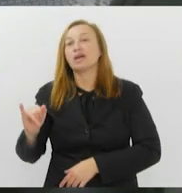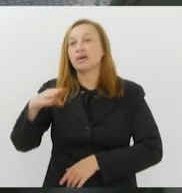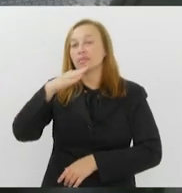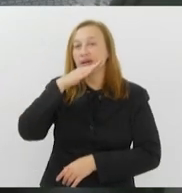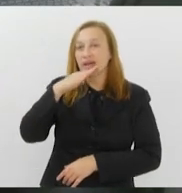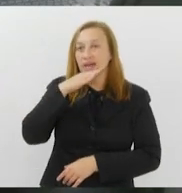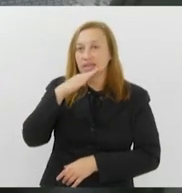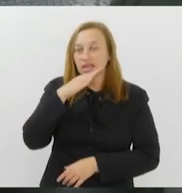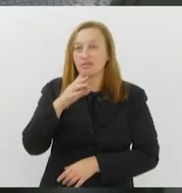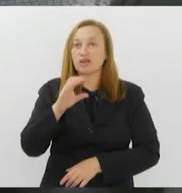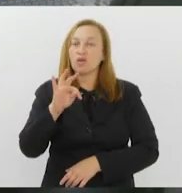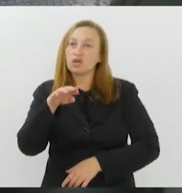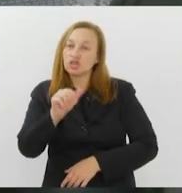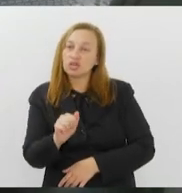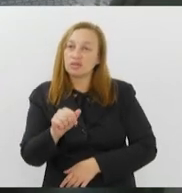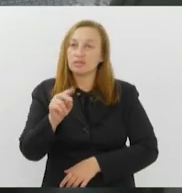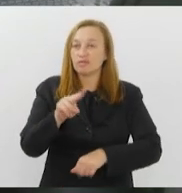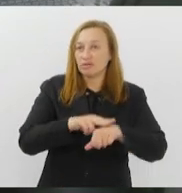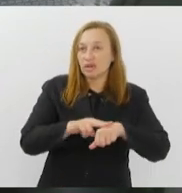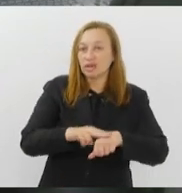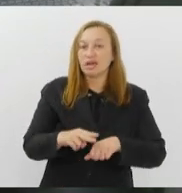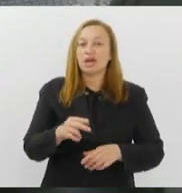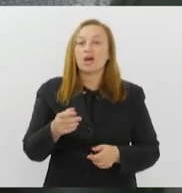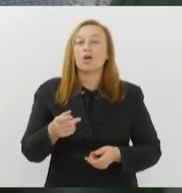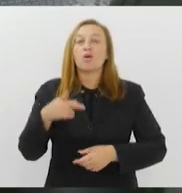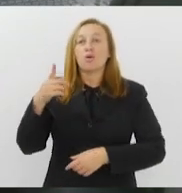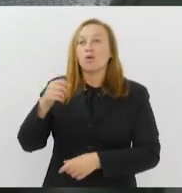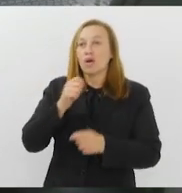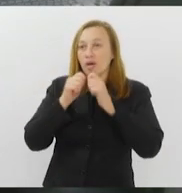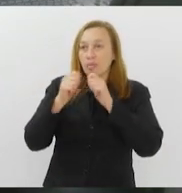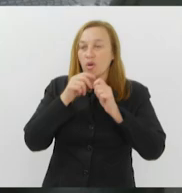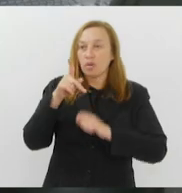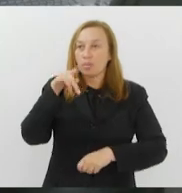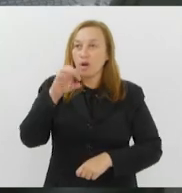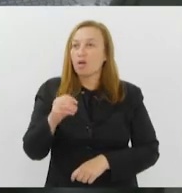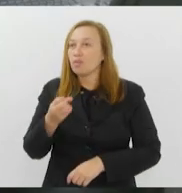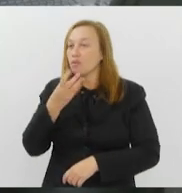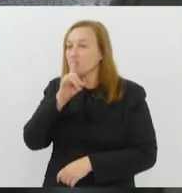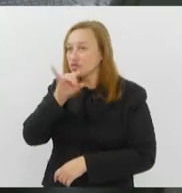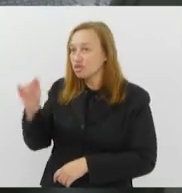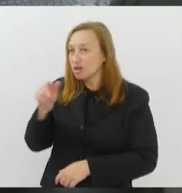Quem tem mais informações é o repórter Paulo Vitor Viviani. Bom dia, PV!